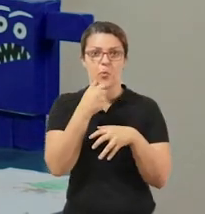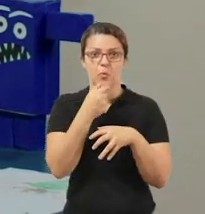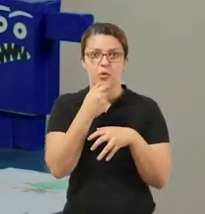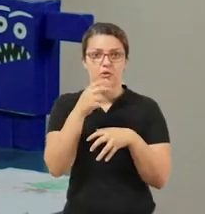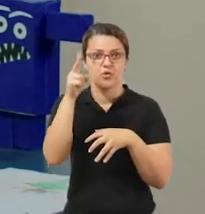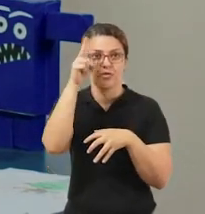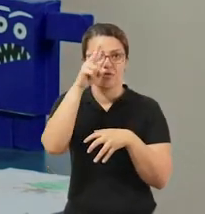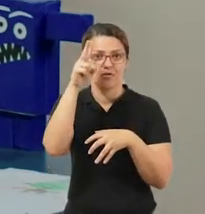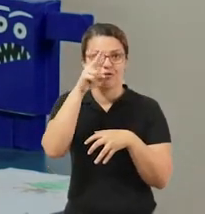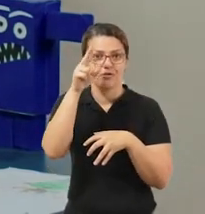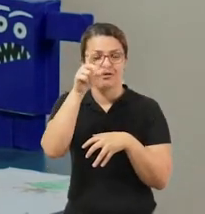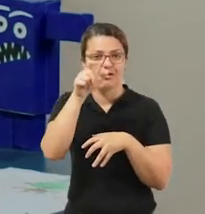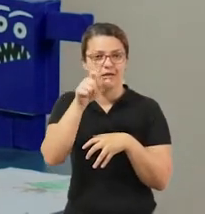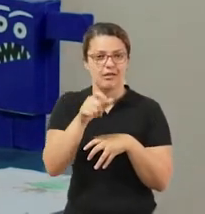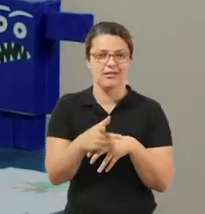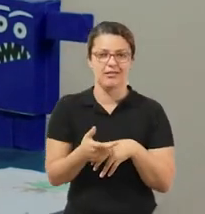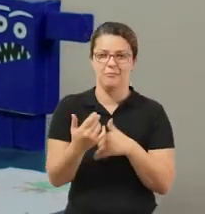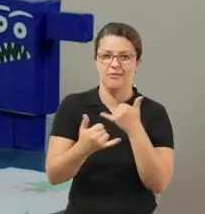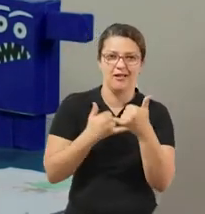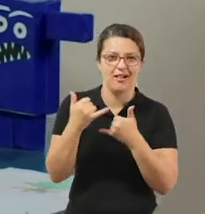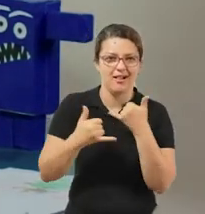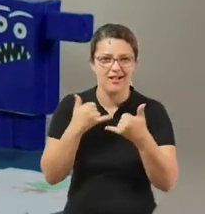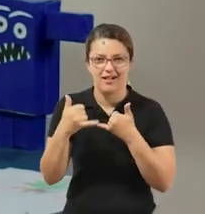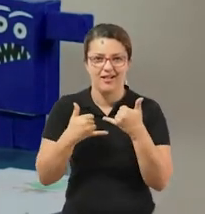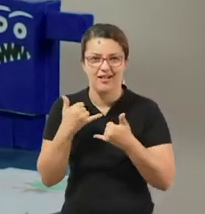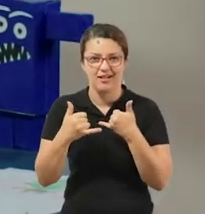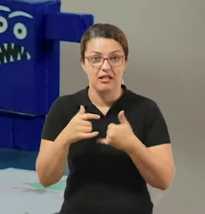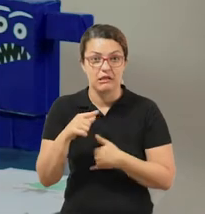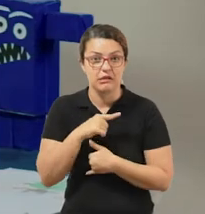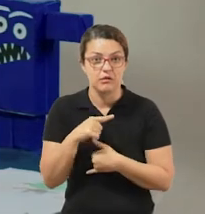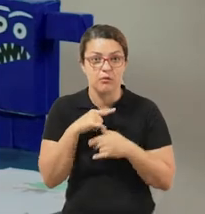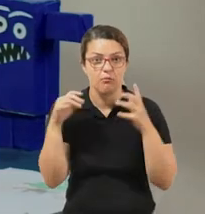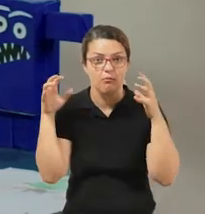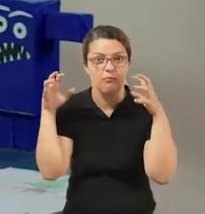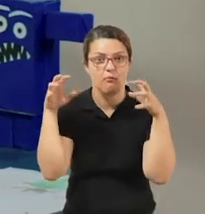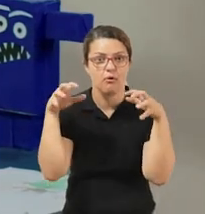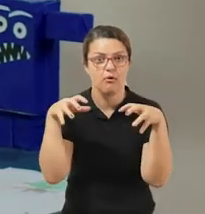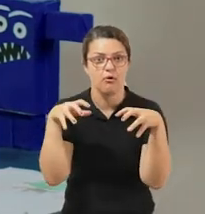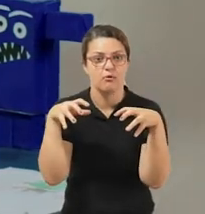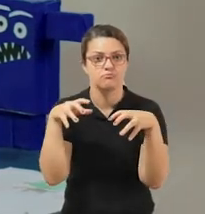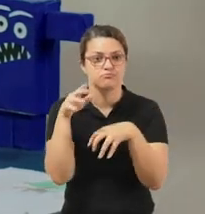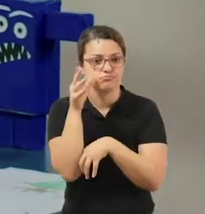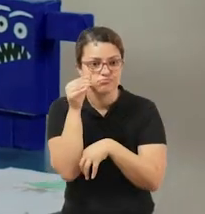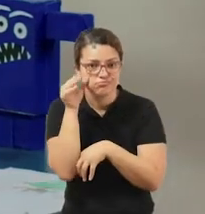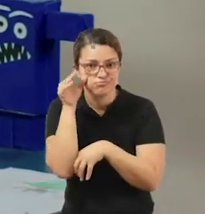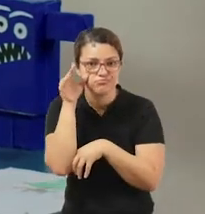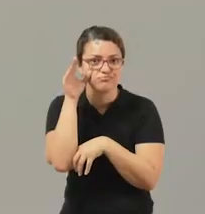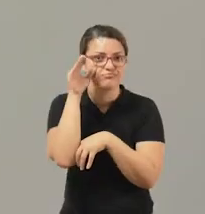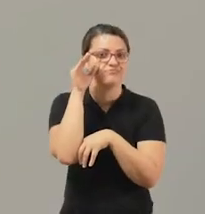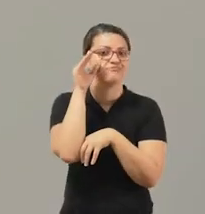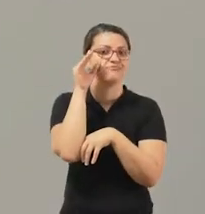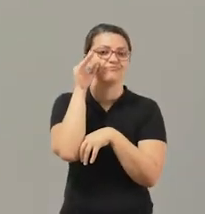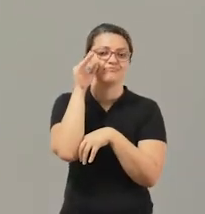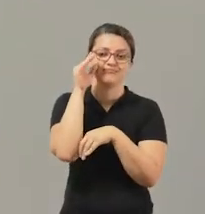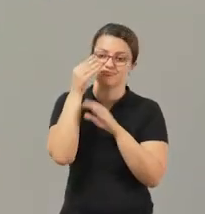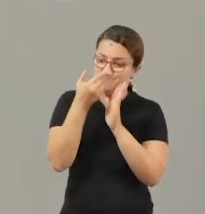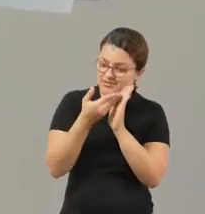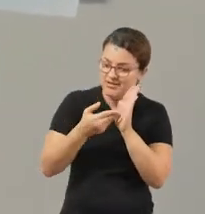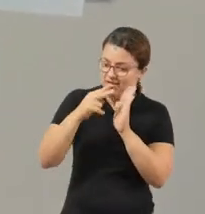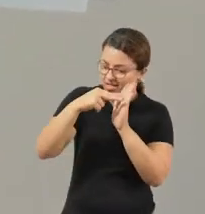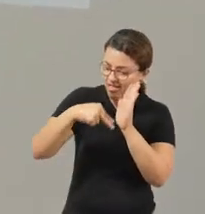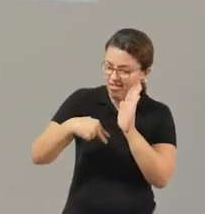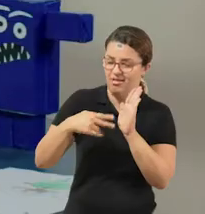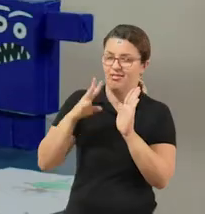muito sapeca. E ele tem um monstro bem interessante. Vale a pena